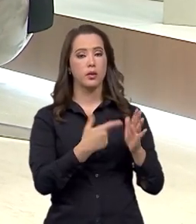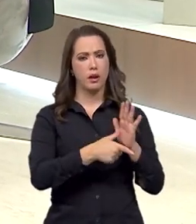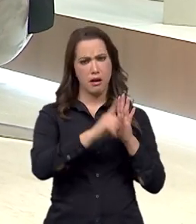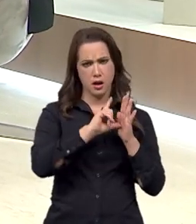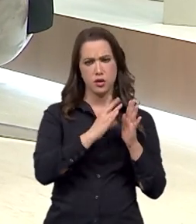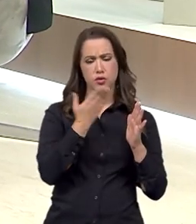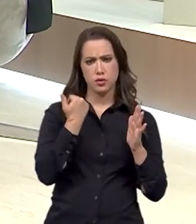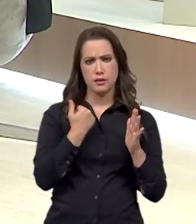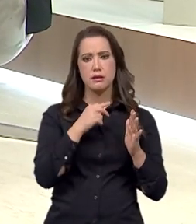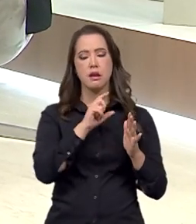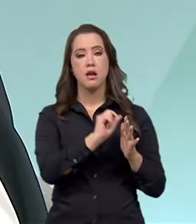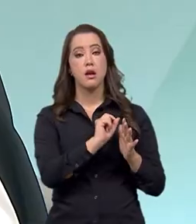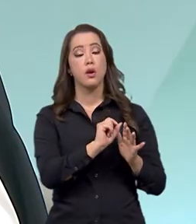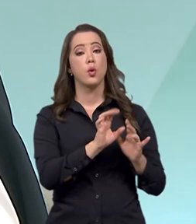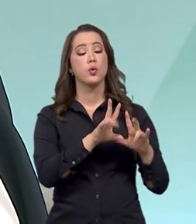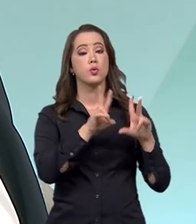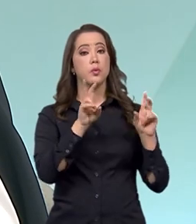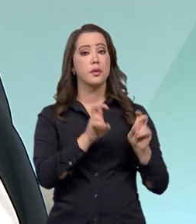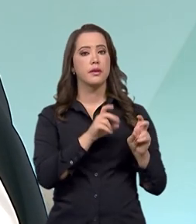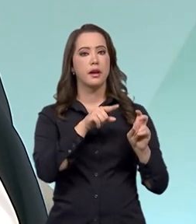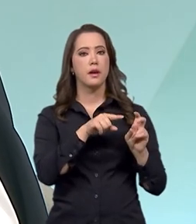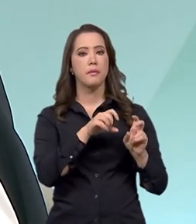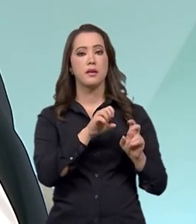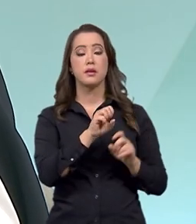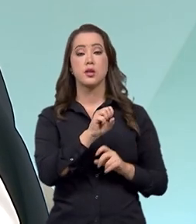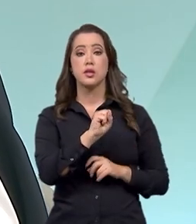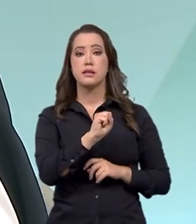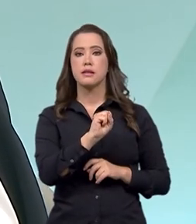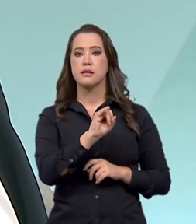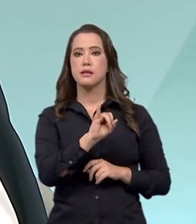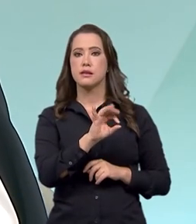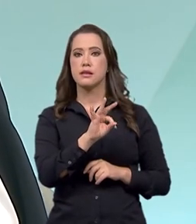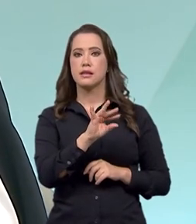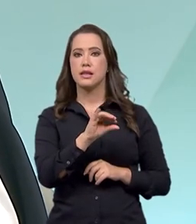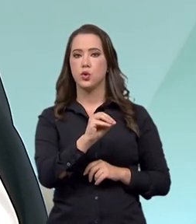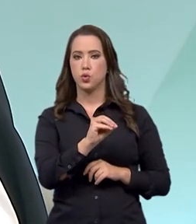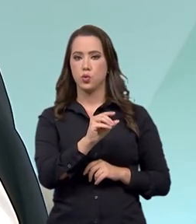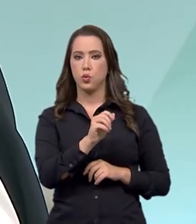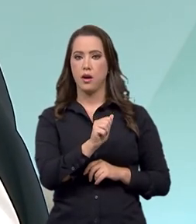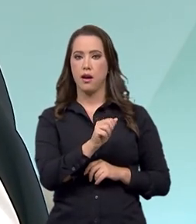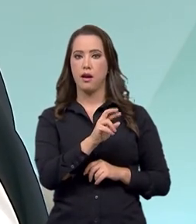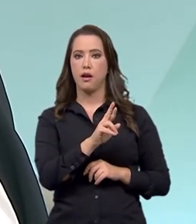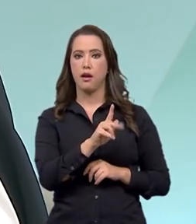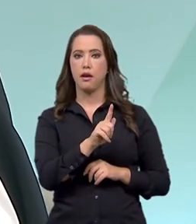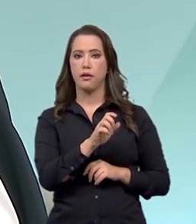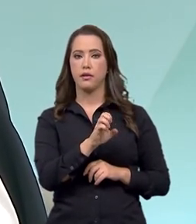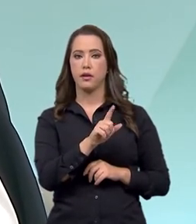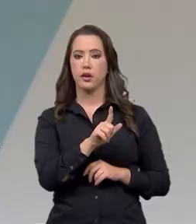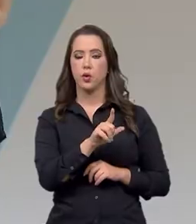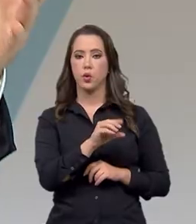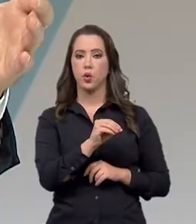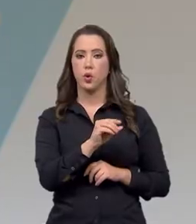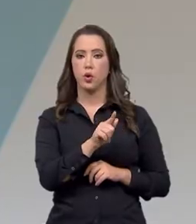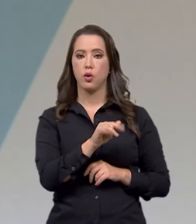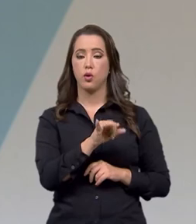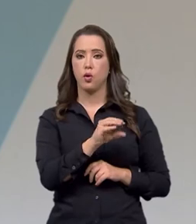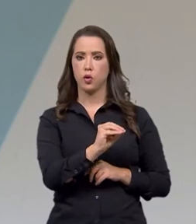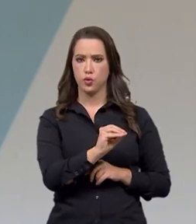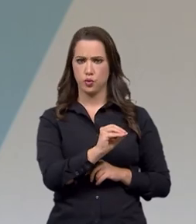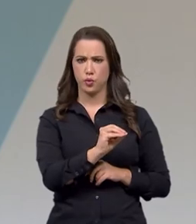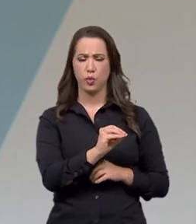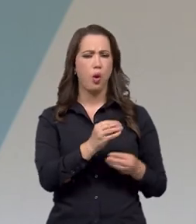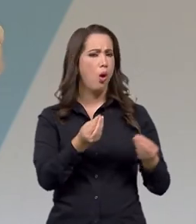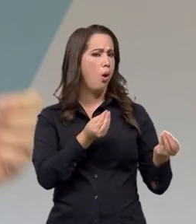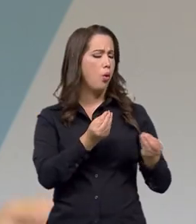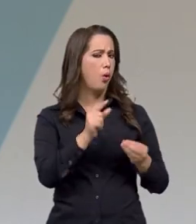bloco aquela pergunta sobre a questão dos sítios arqueológicos, do cadastramento dos sítios arqueológicos pelo IFAM. Explica para a